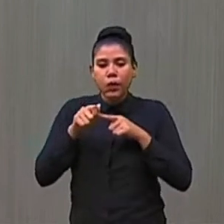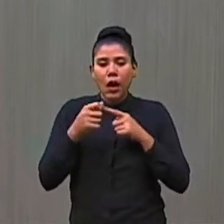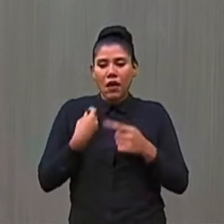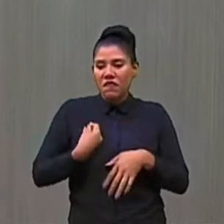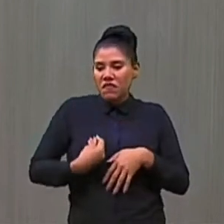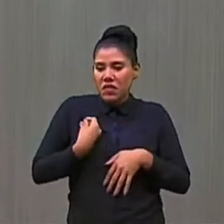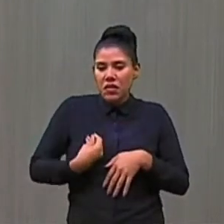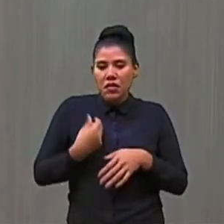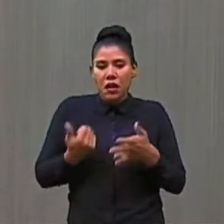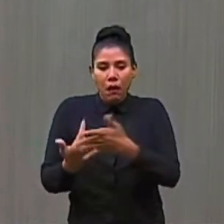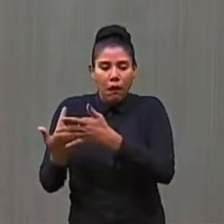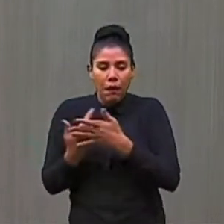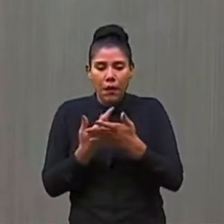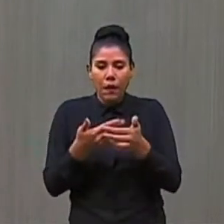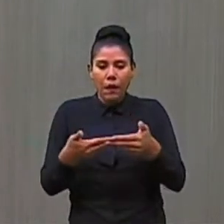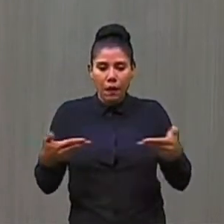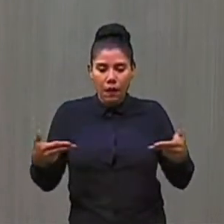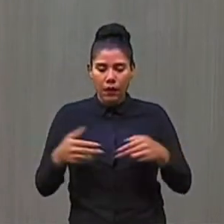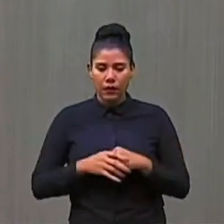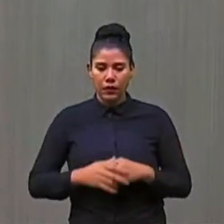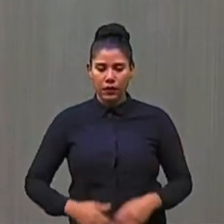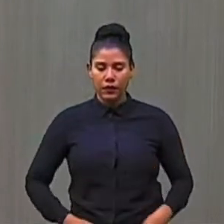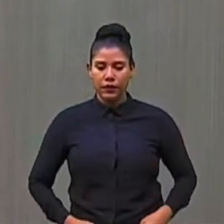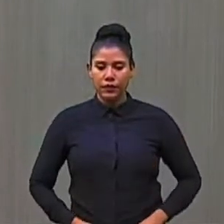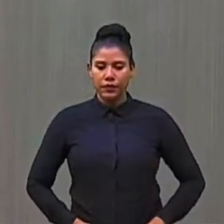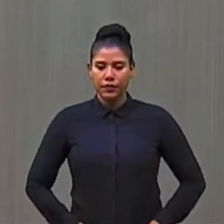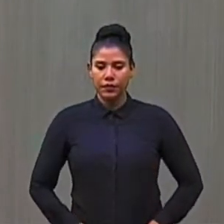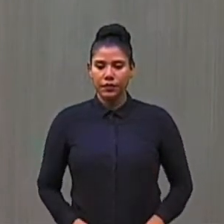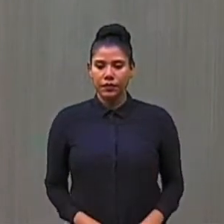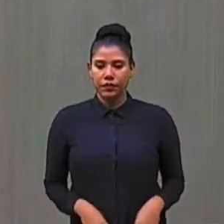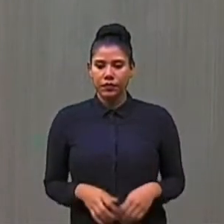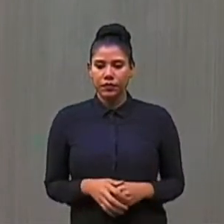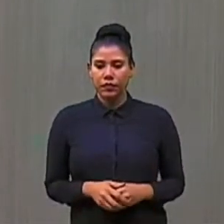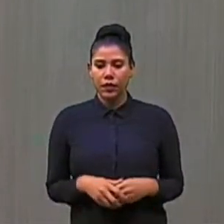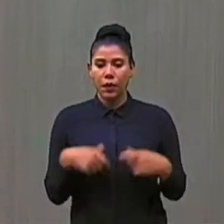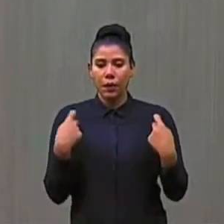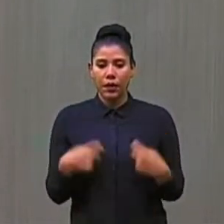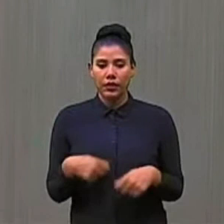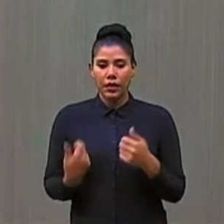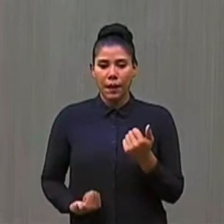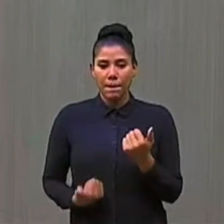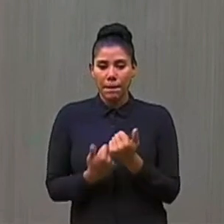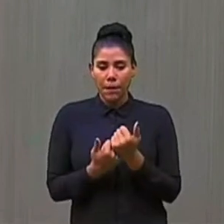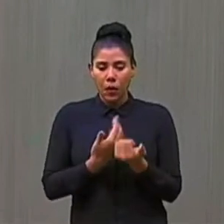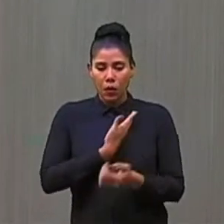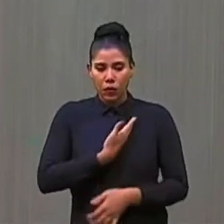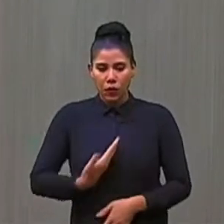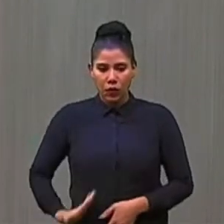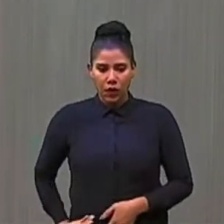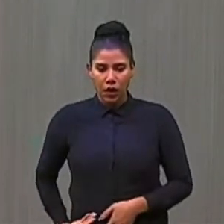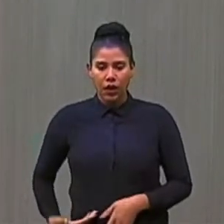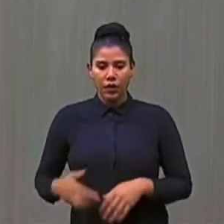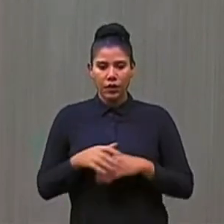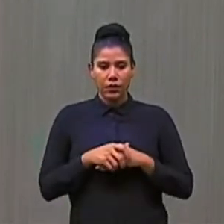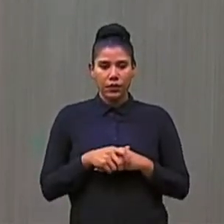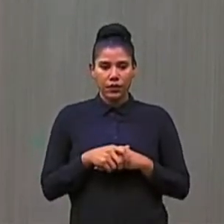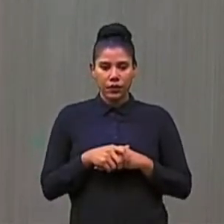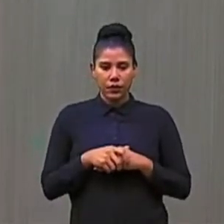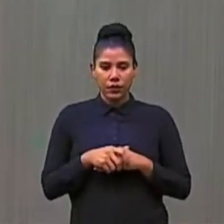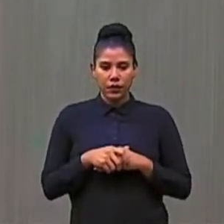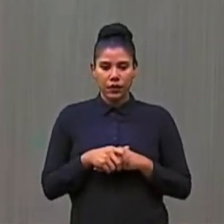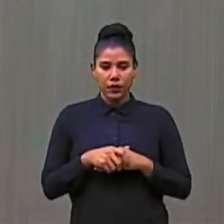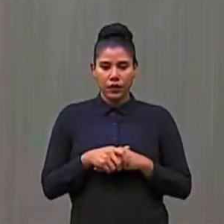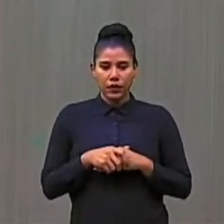E essas construções se fazem com apoio do poder público, com a iniciativa